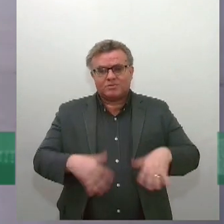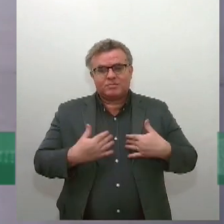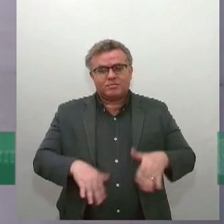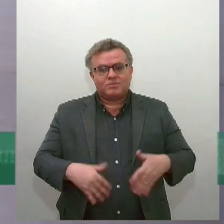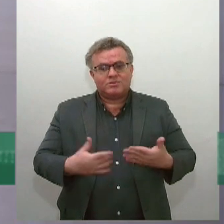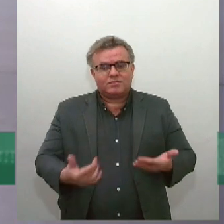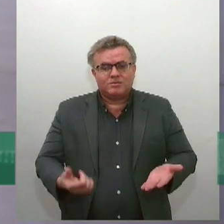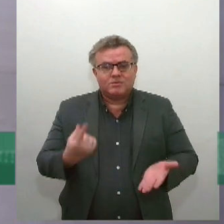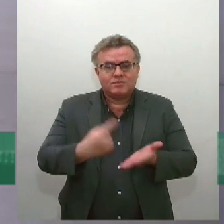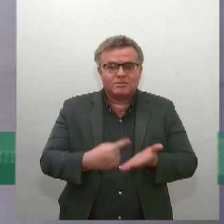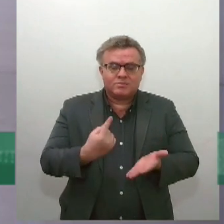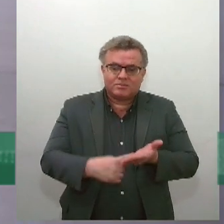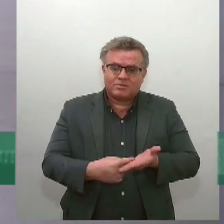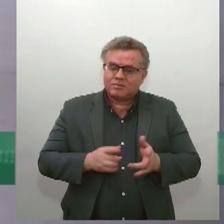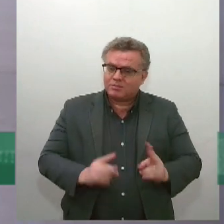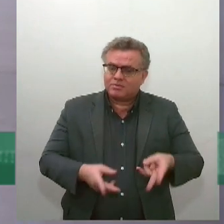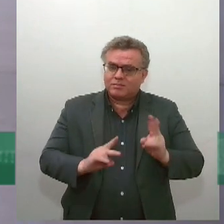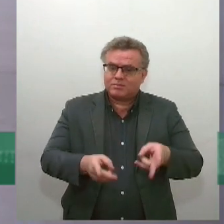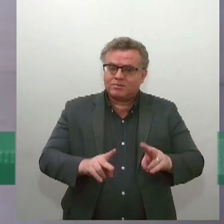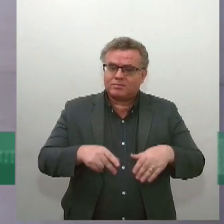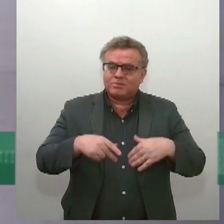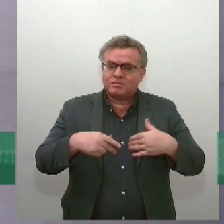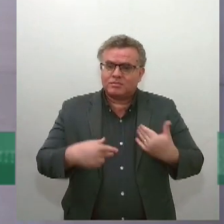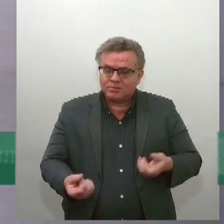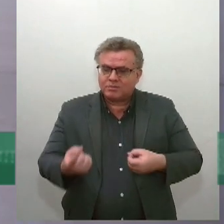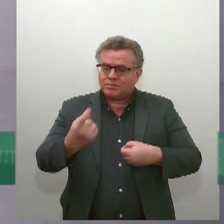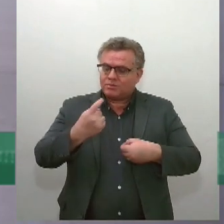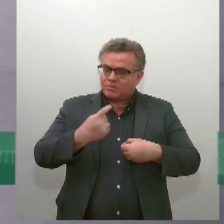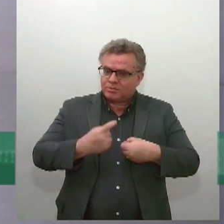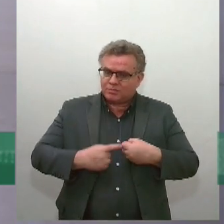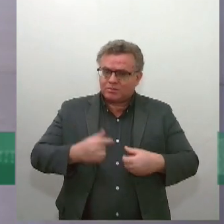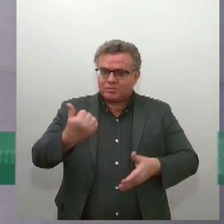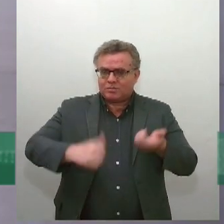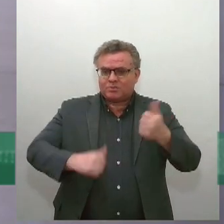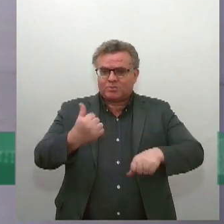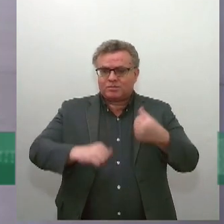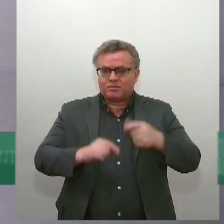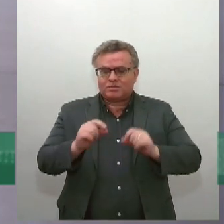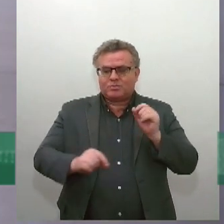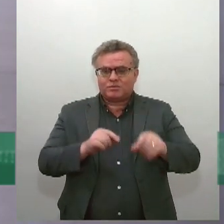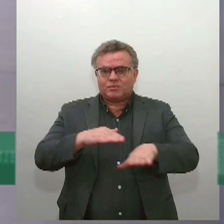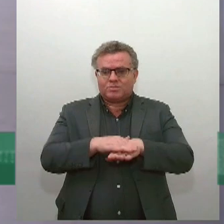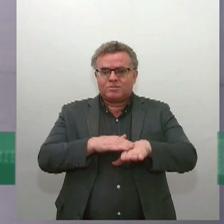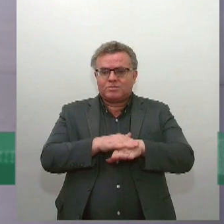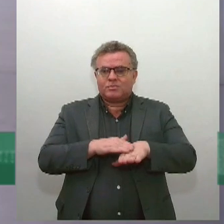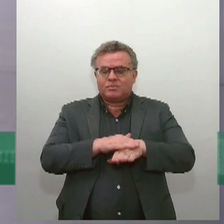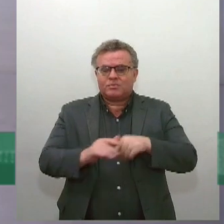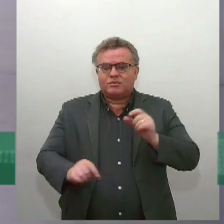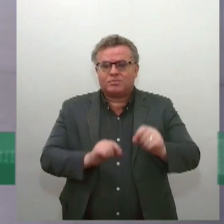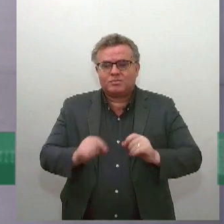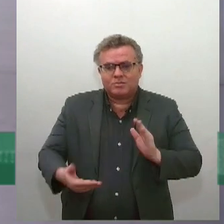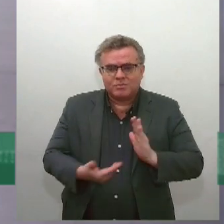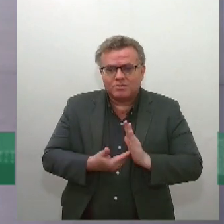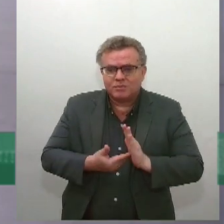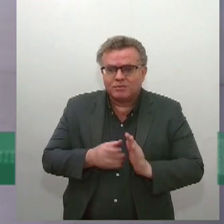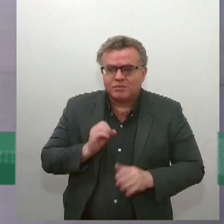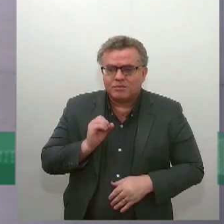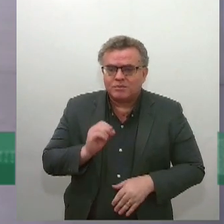continuar acompanhando e vocês voltarem para a gente analisar aí quando ela começar a avançar na Câmara dos Deputados. Tá jóia?